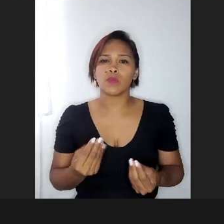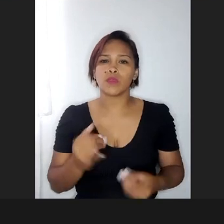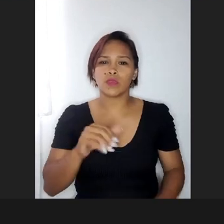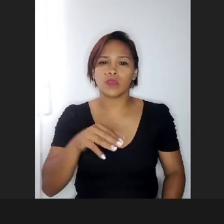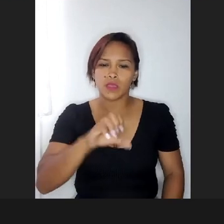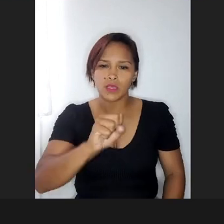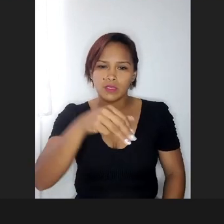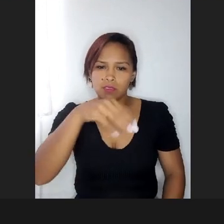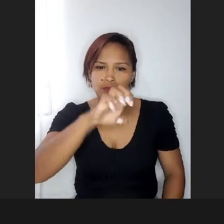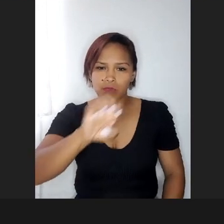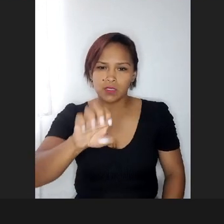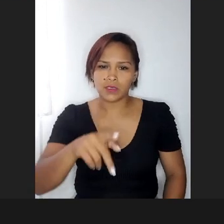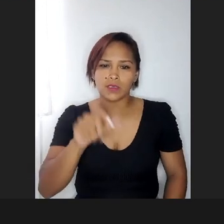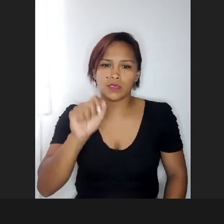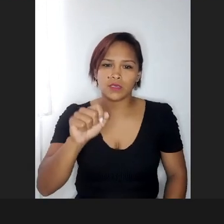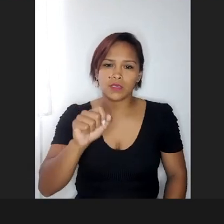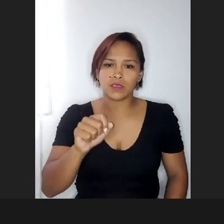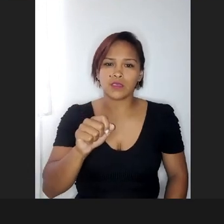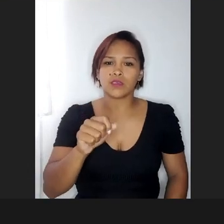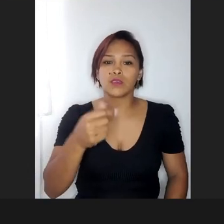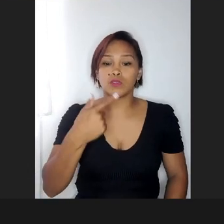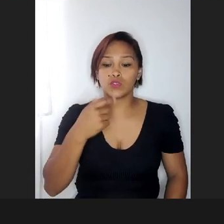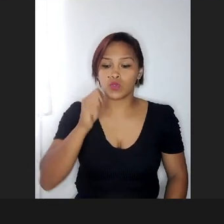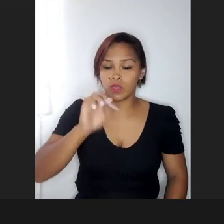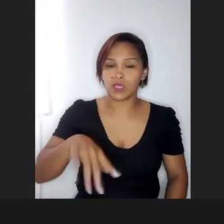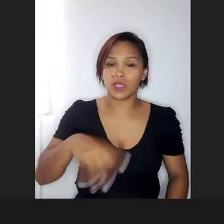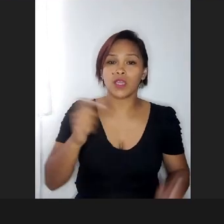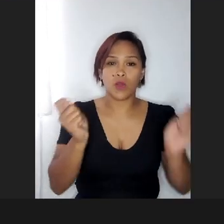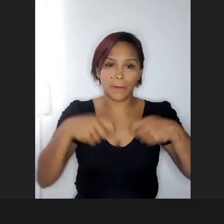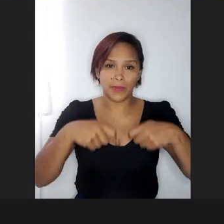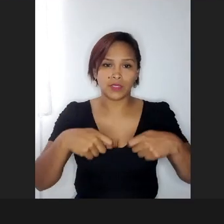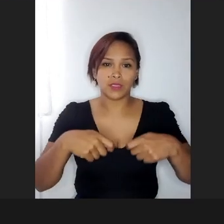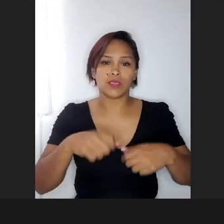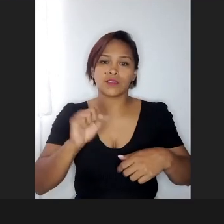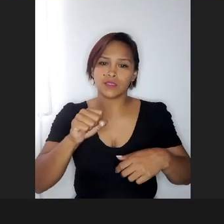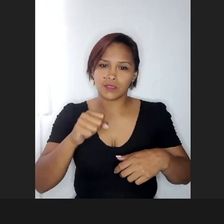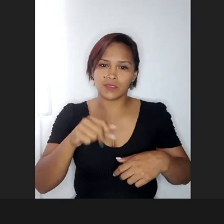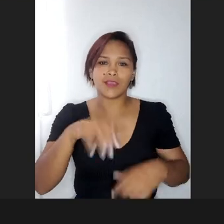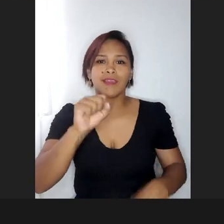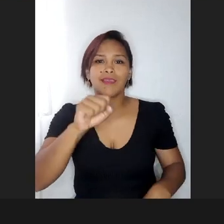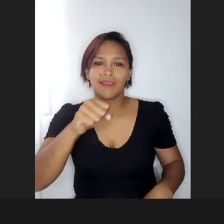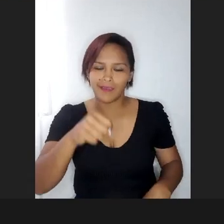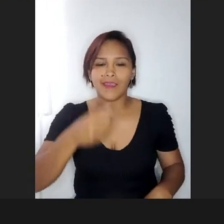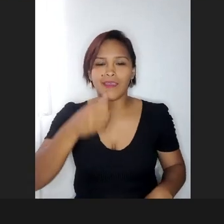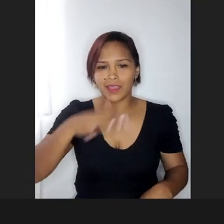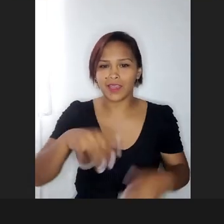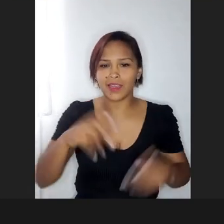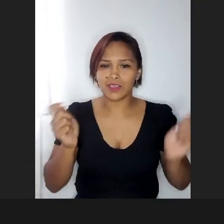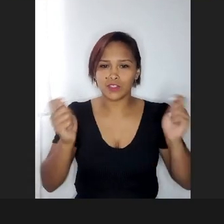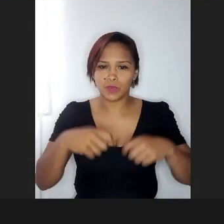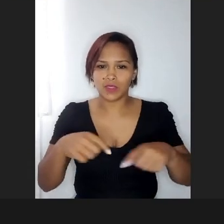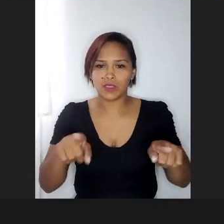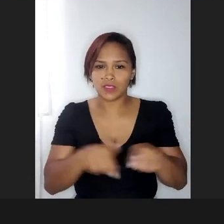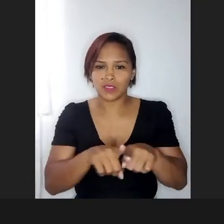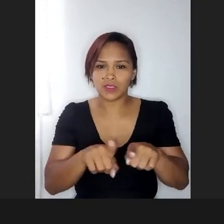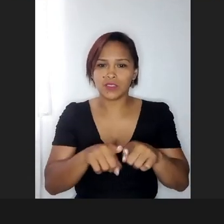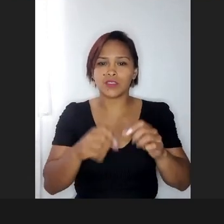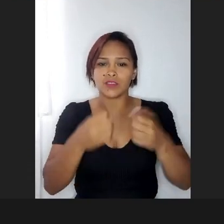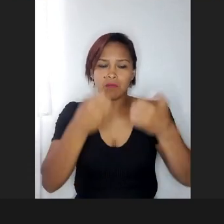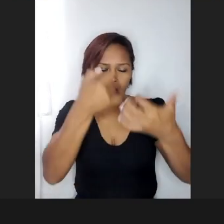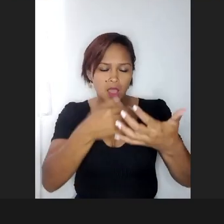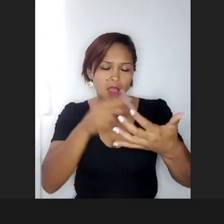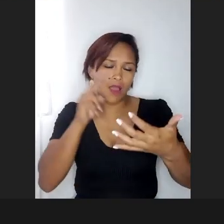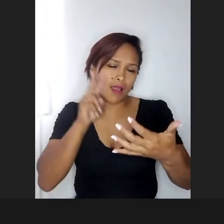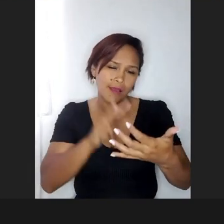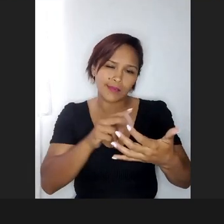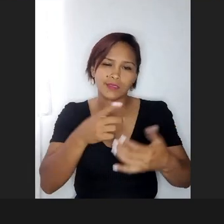do, sua criança competente, mas, isso, esse, é, é esse, ele não é mais produzido, mas quem